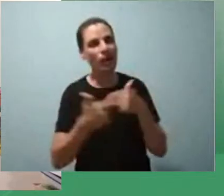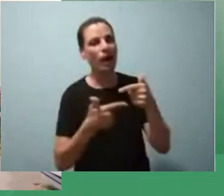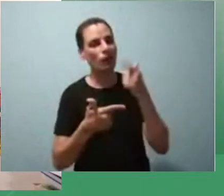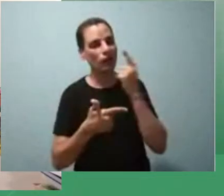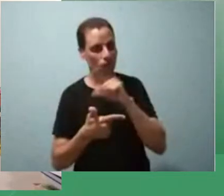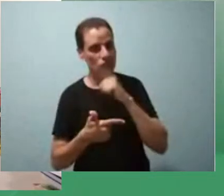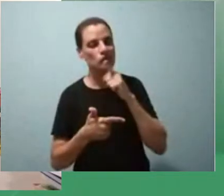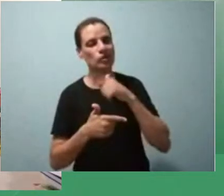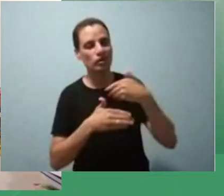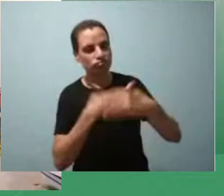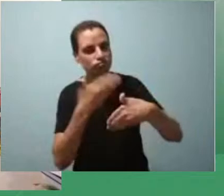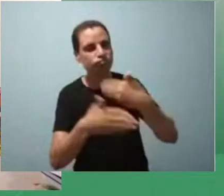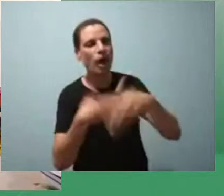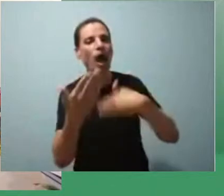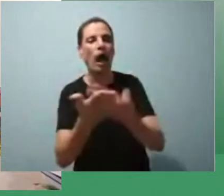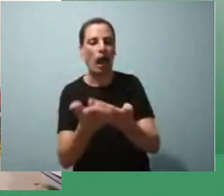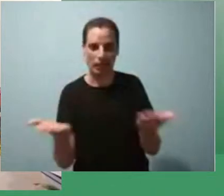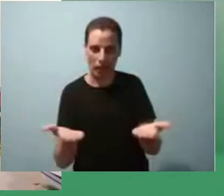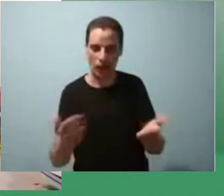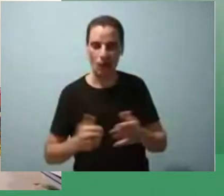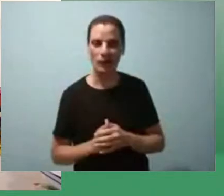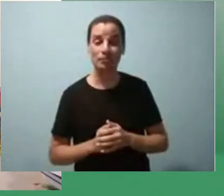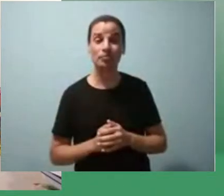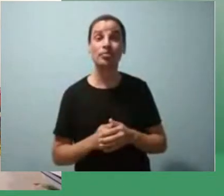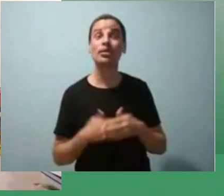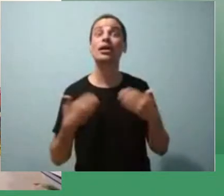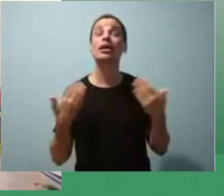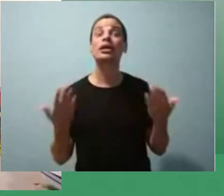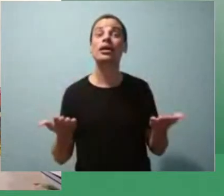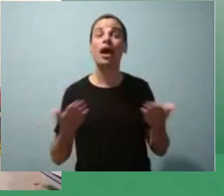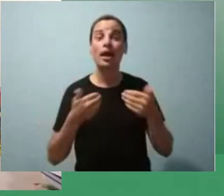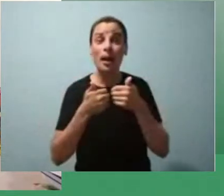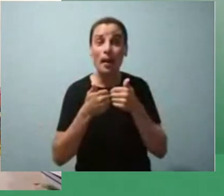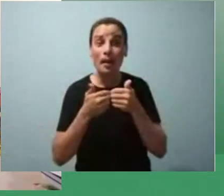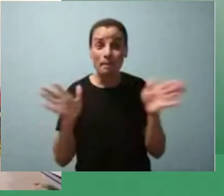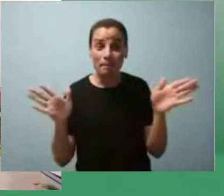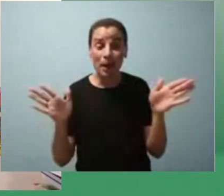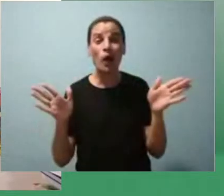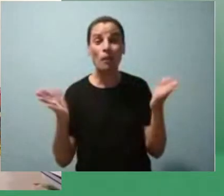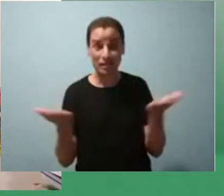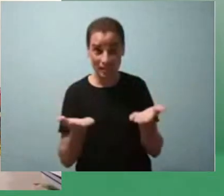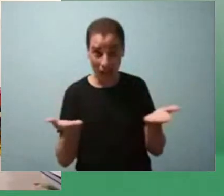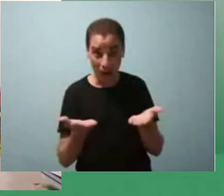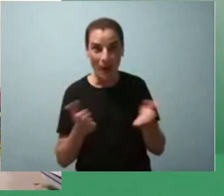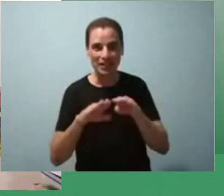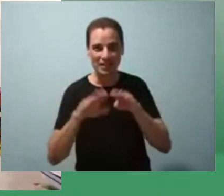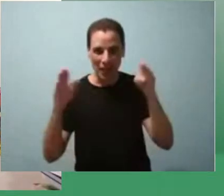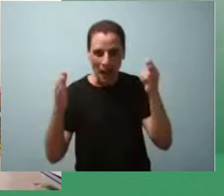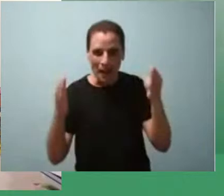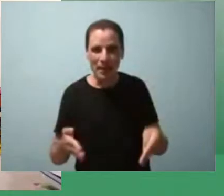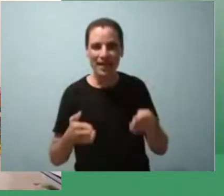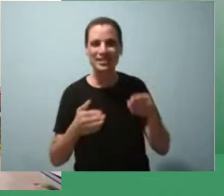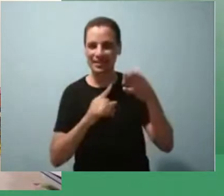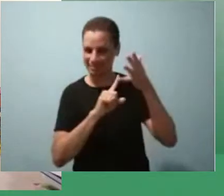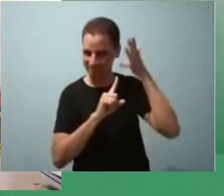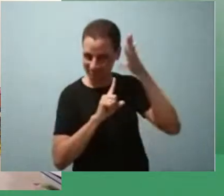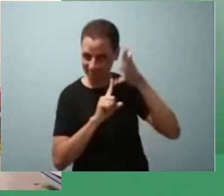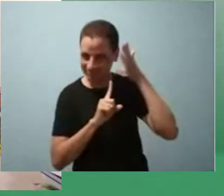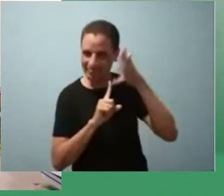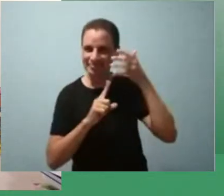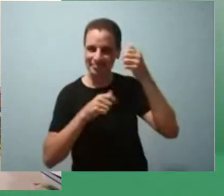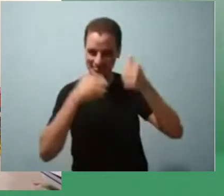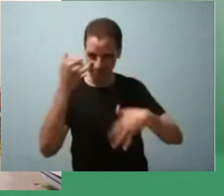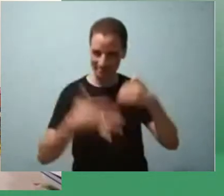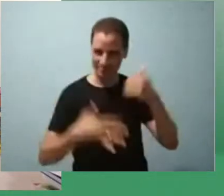Então, para inaugurar a nossa mesa de hoje, né? De comunicações, eu